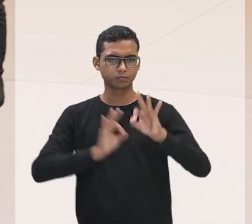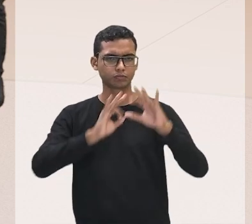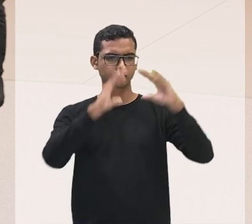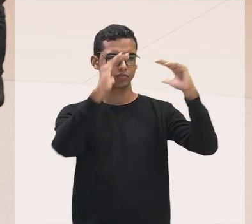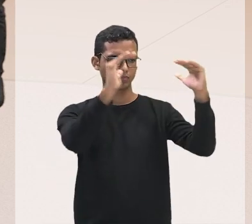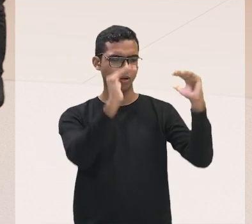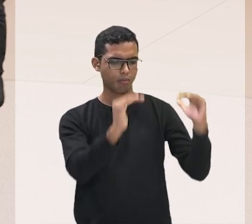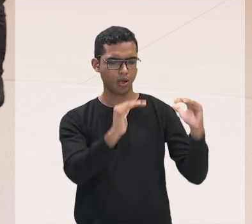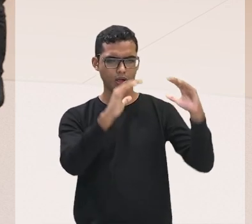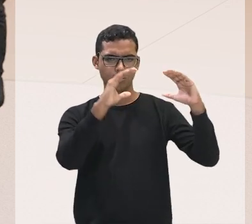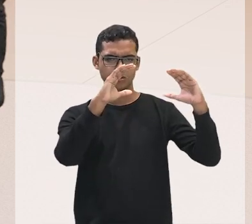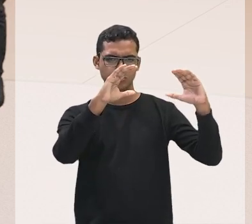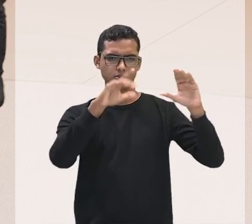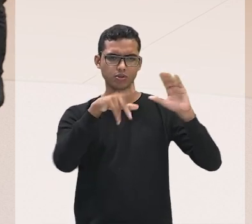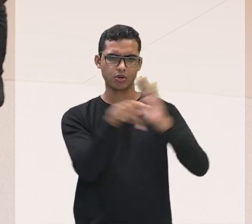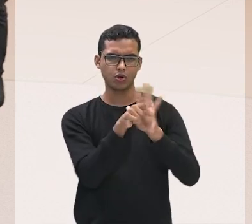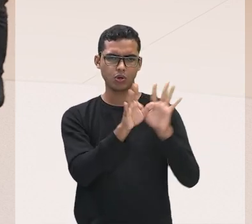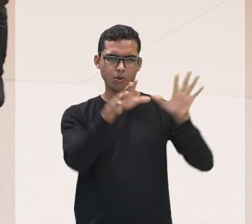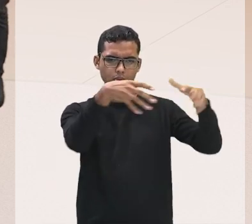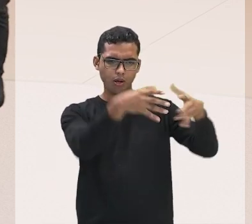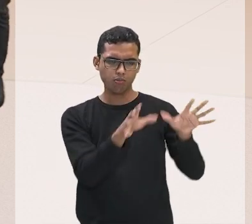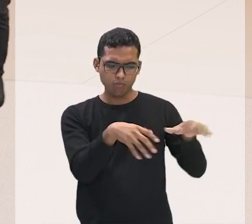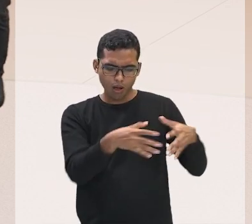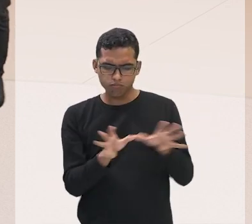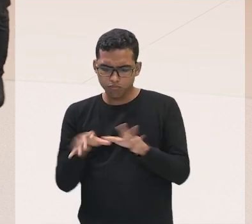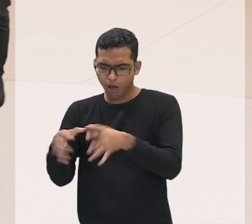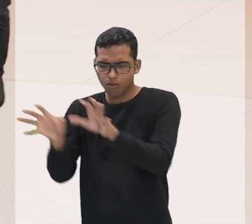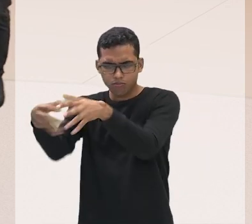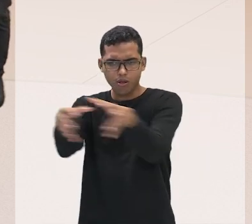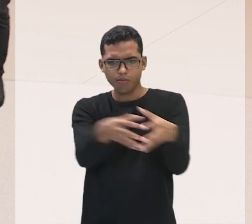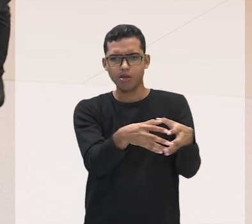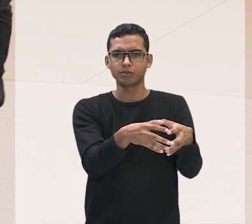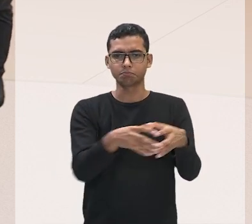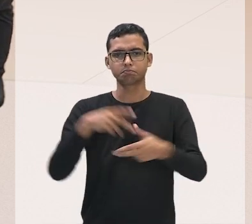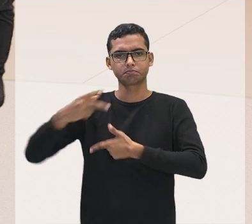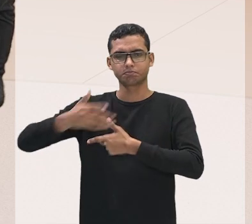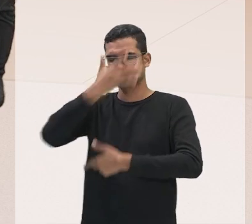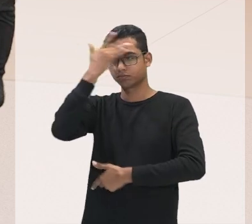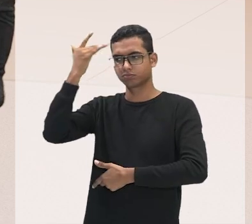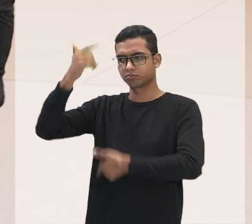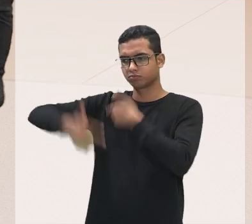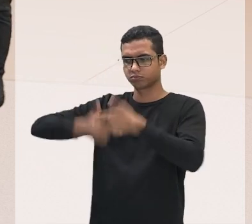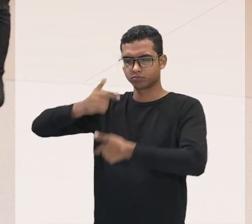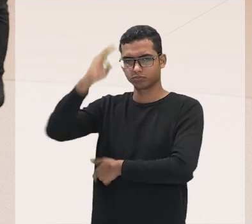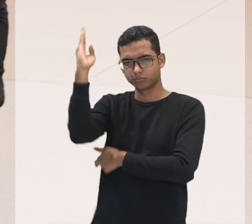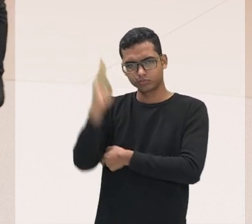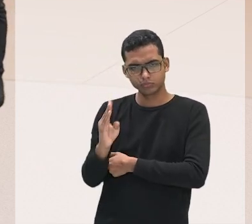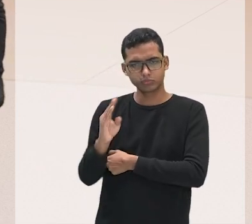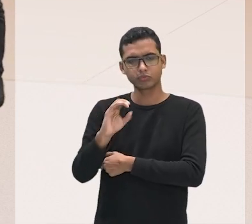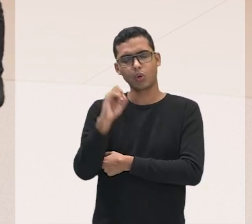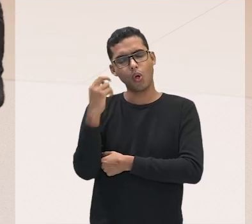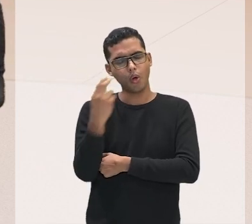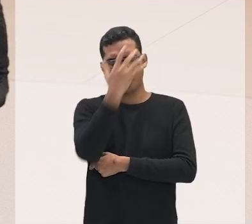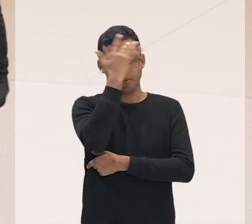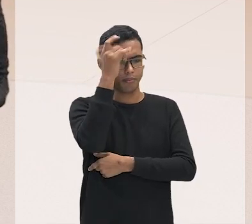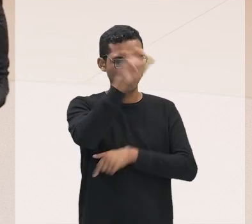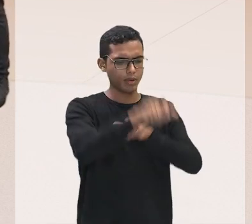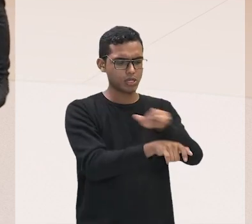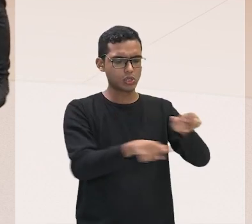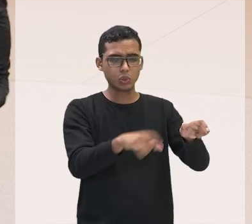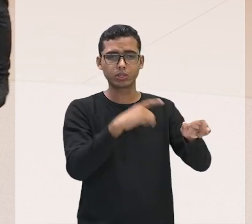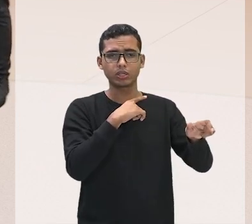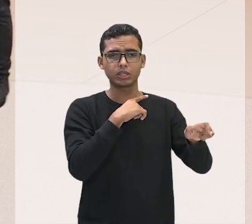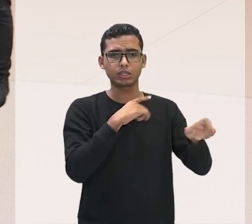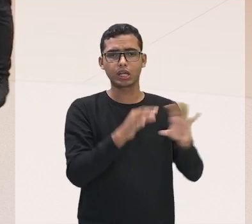quais são os conceitos corretos ali com relação às pessoas que trabalham no Brasil ou que não trabalham. gente? Quando a gente fala de população